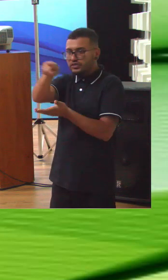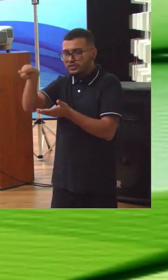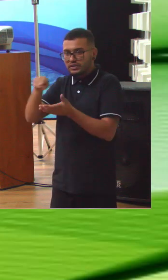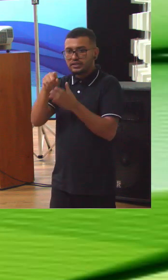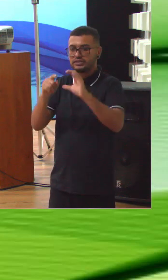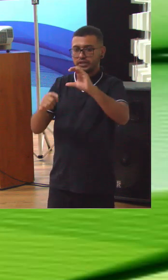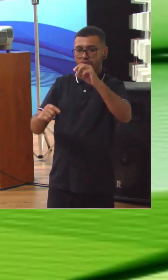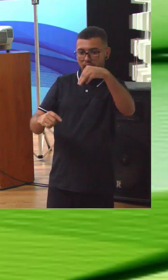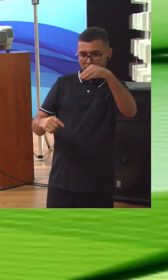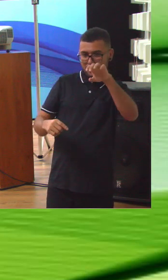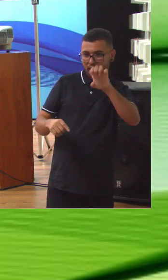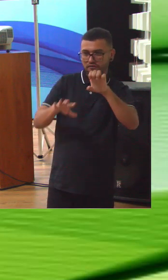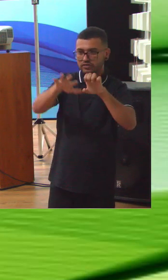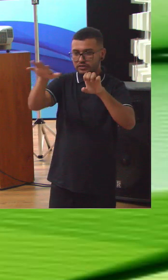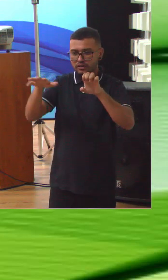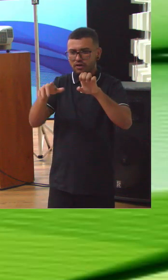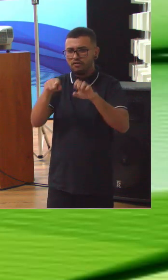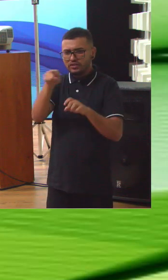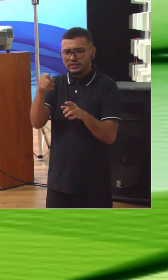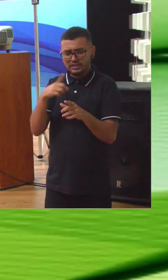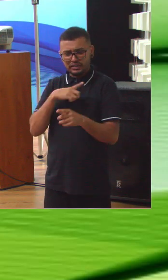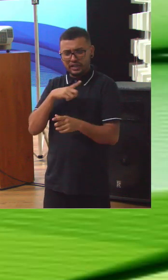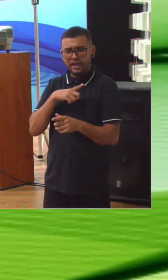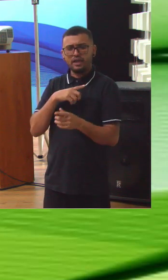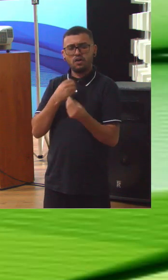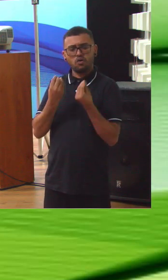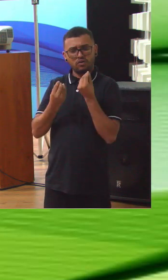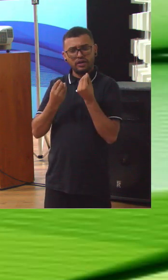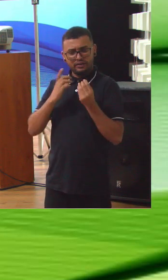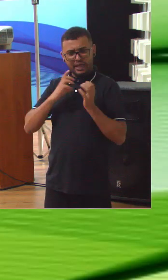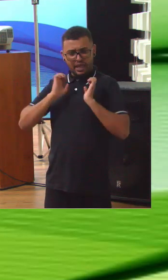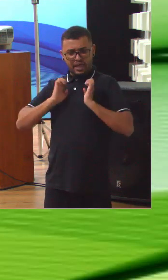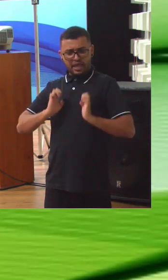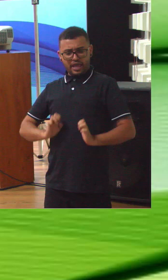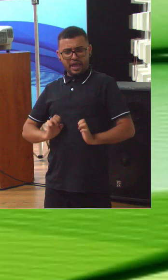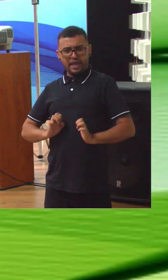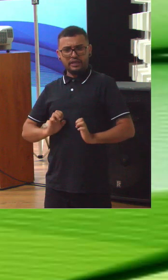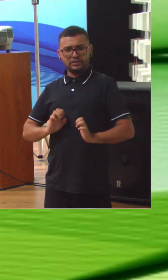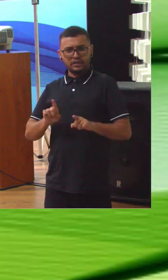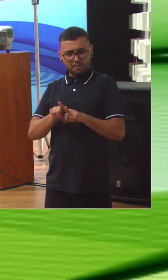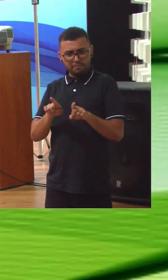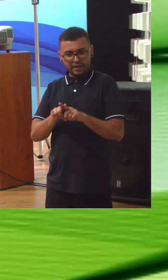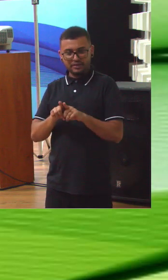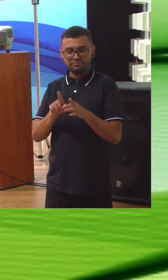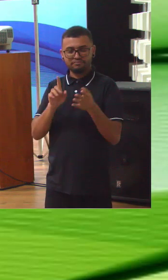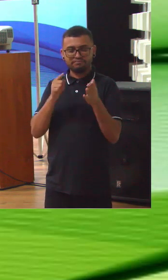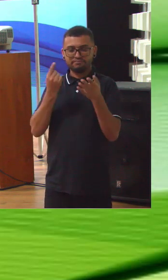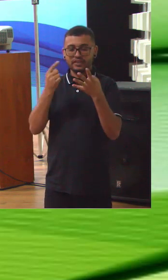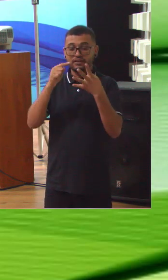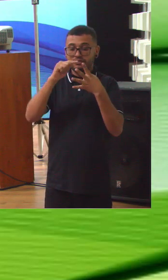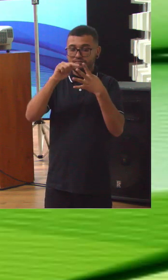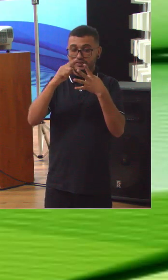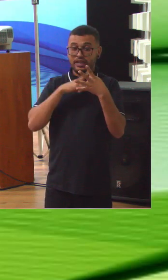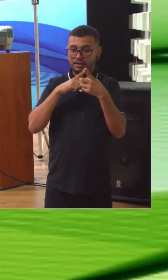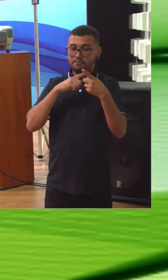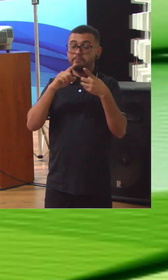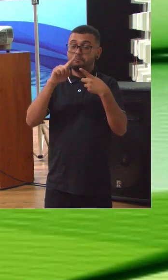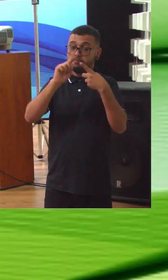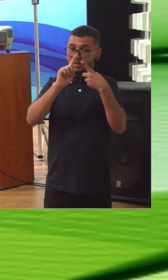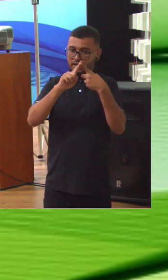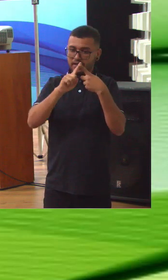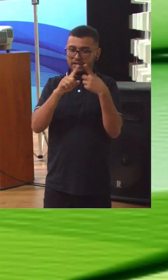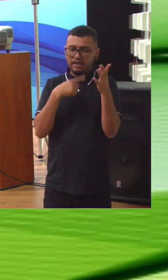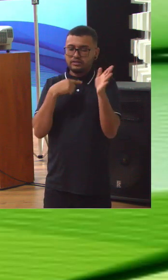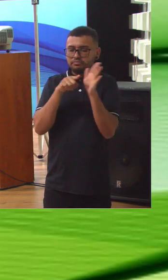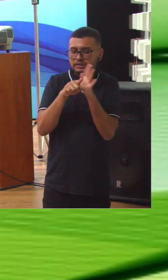CNE, se eles estão comprometidos com integridade ou não, e aí nós fazemos esse monte de sub-perguntas que são perguntinhas